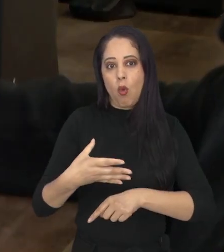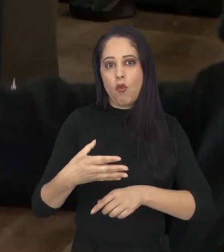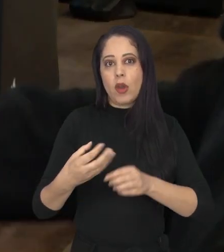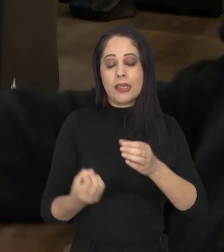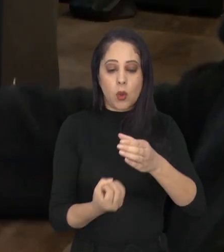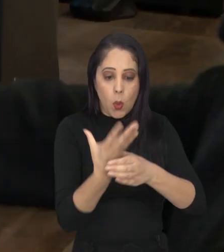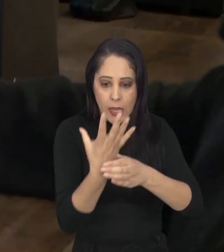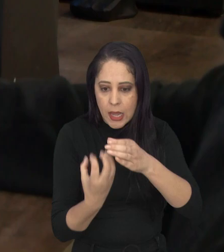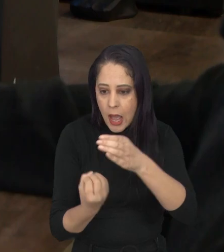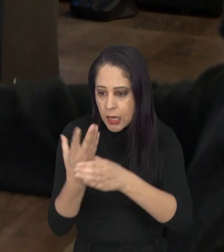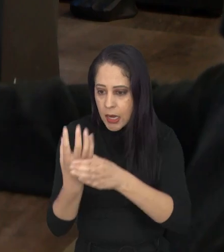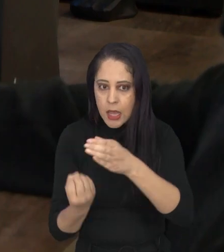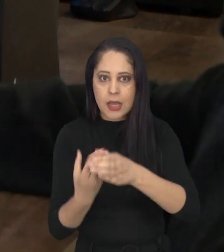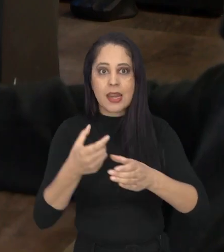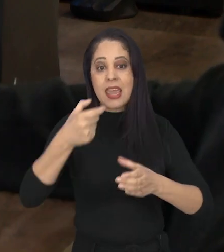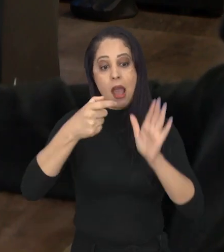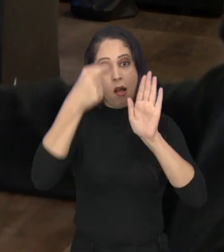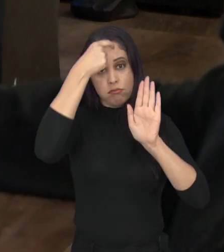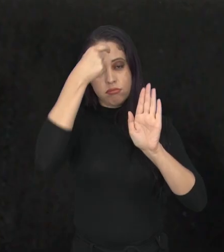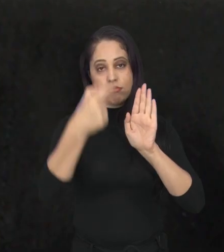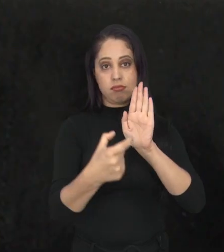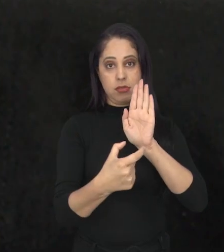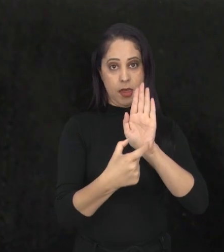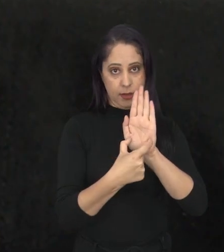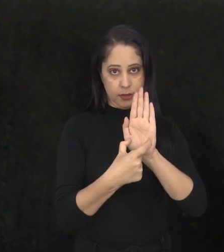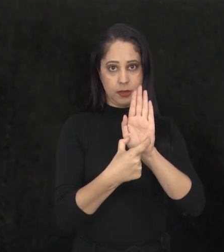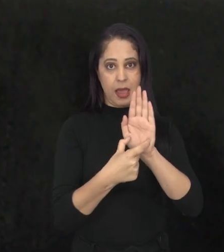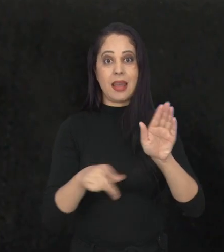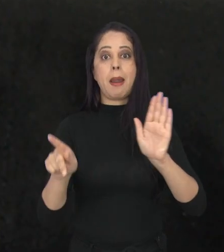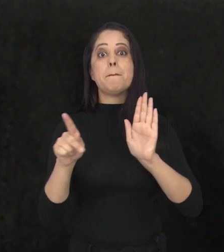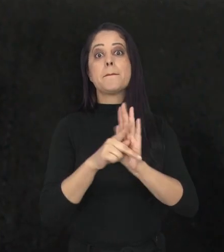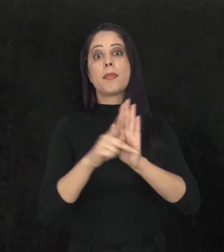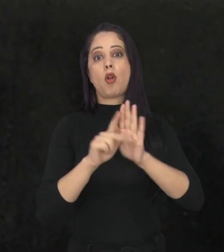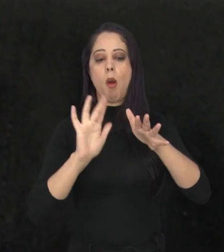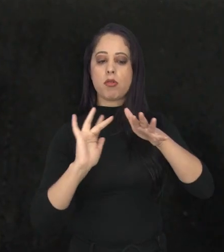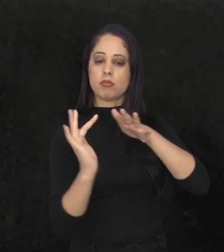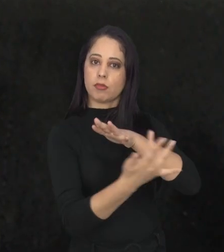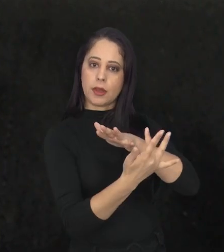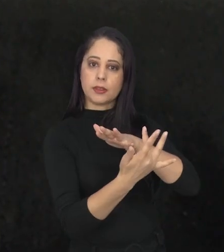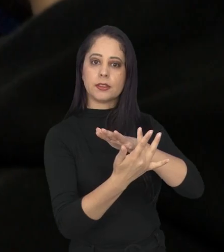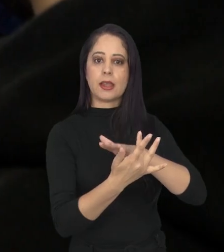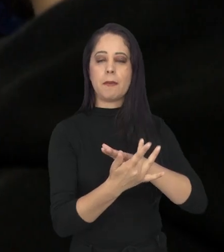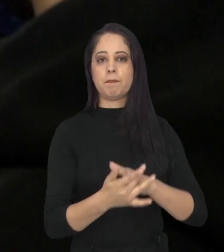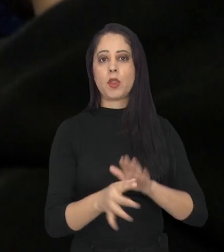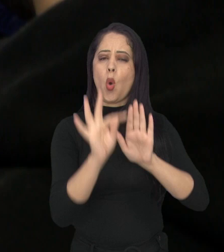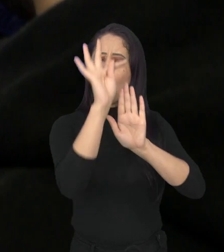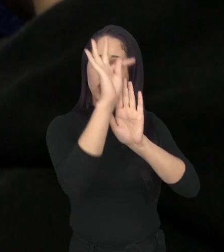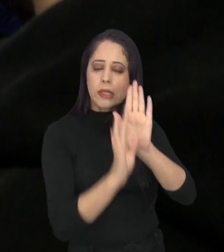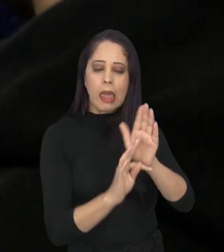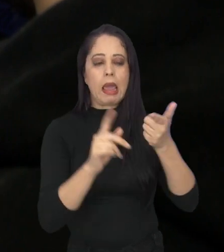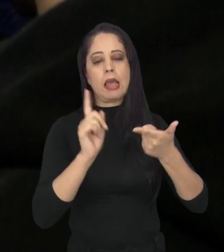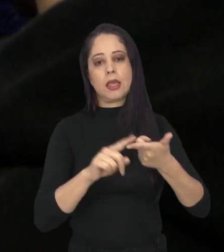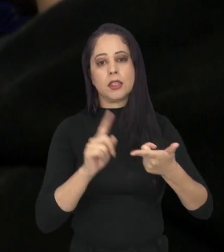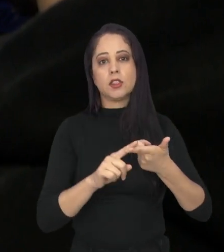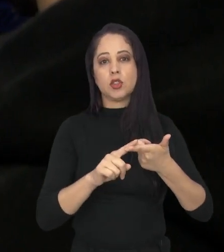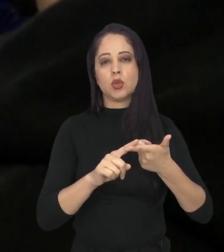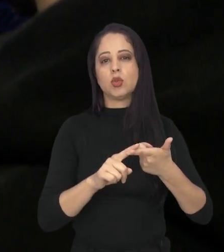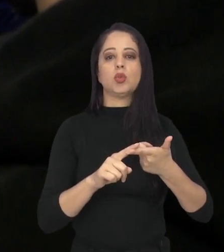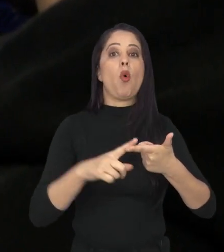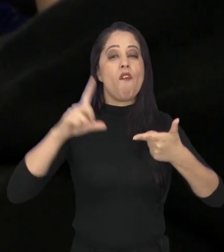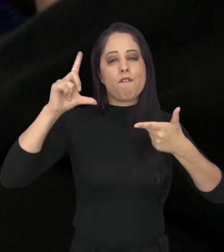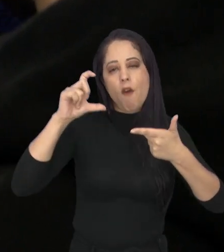inteligência artificial para a criação de conteúdo para as mídias sociais, desde o texto, das postagens,